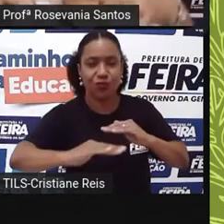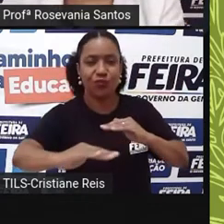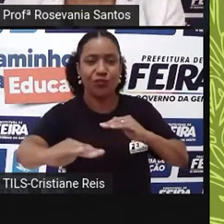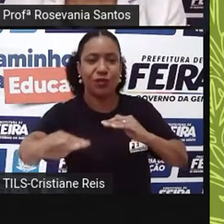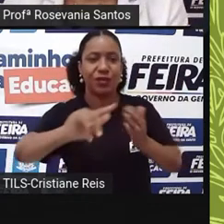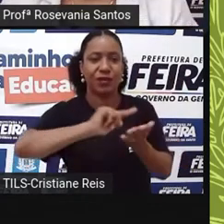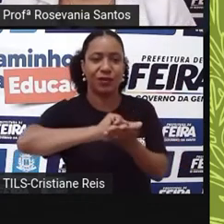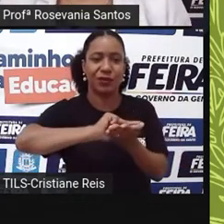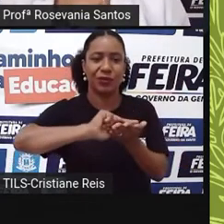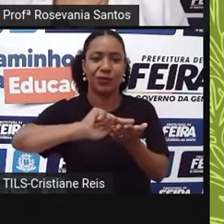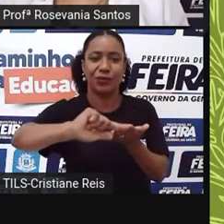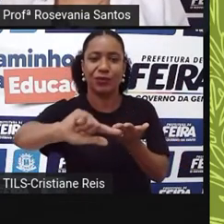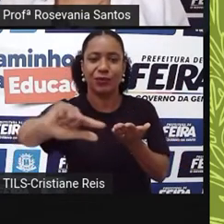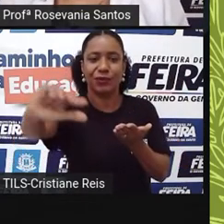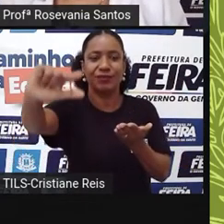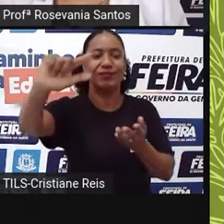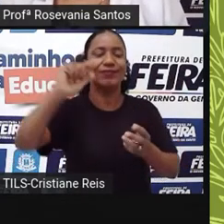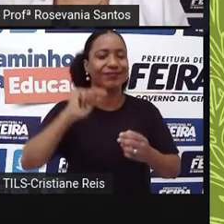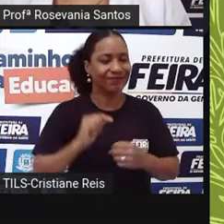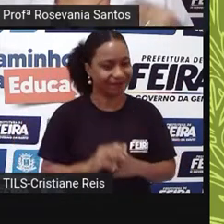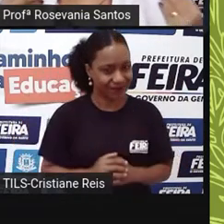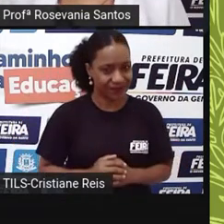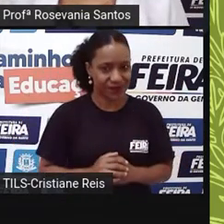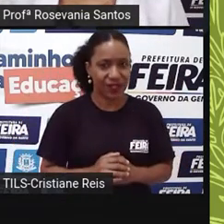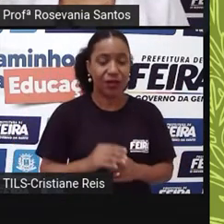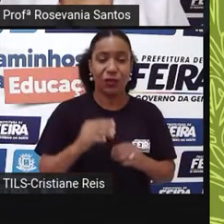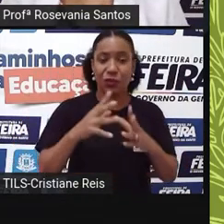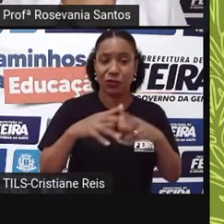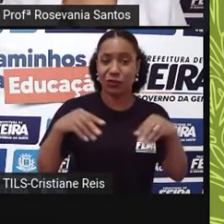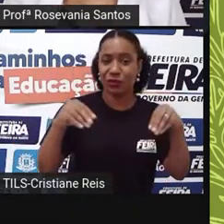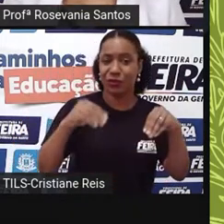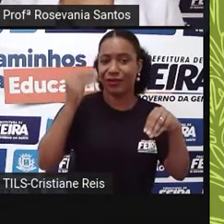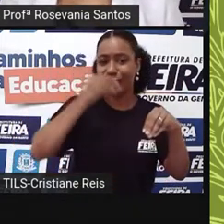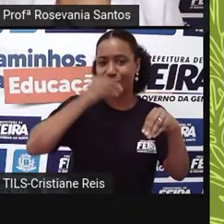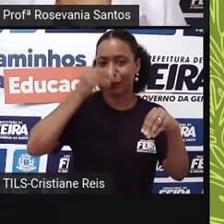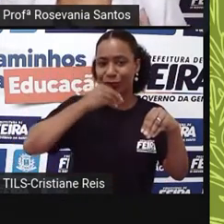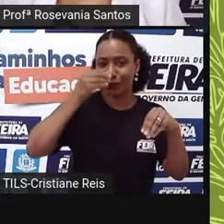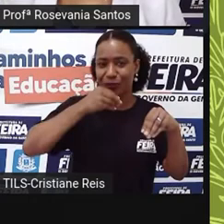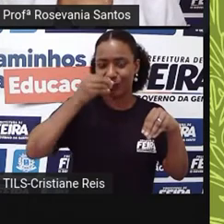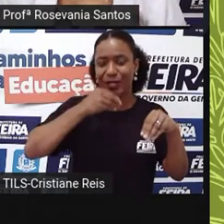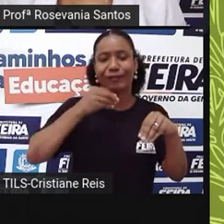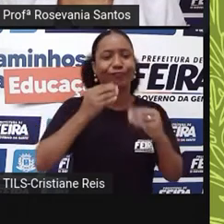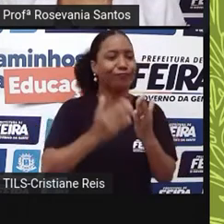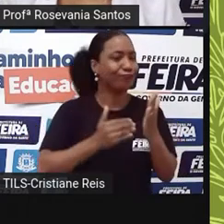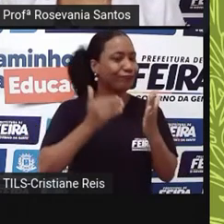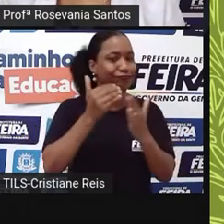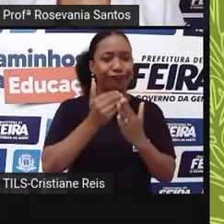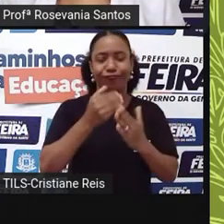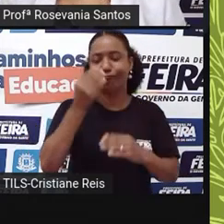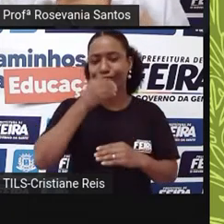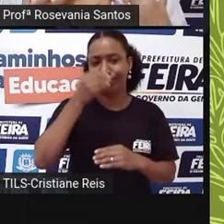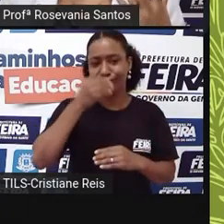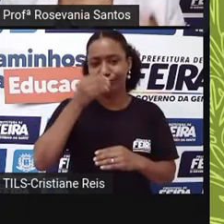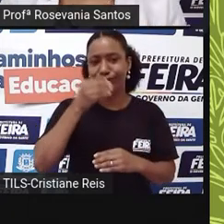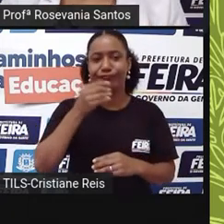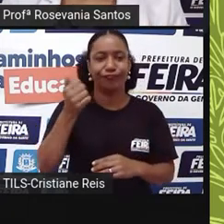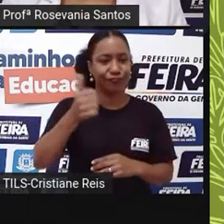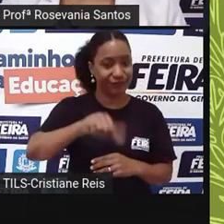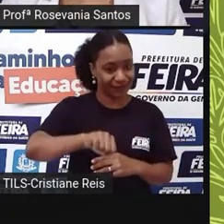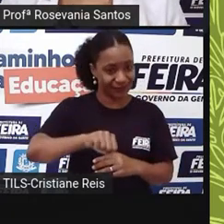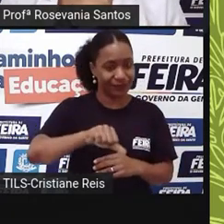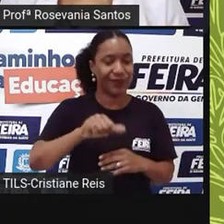como eu repor aqueles nutrientes ali no solo. Lembra que eu falei? O solo já era pobre, então o processo de degradação, de